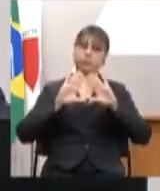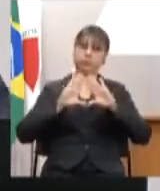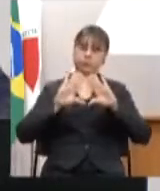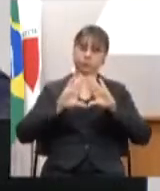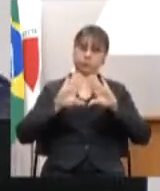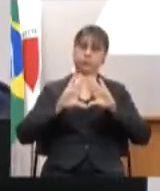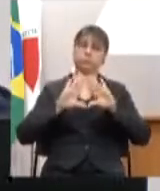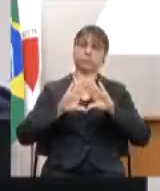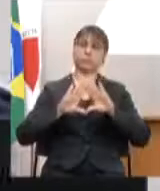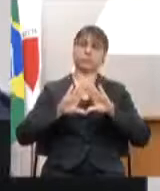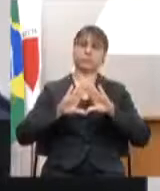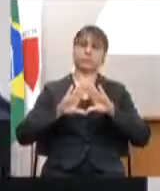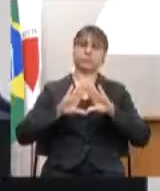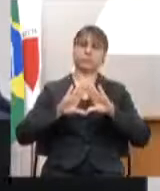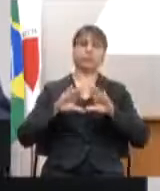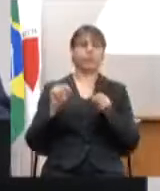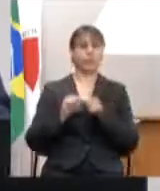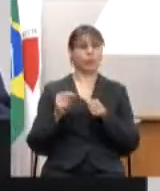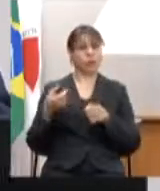inova.